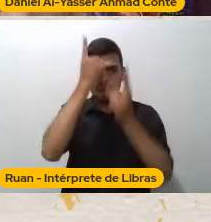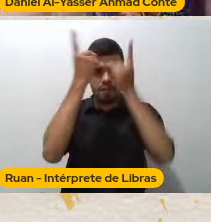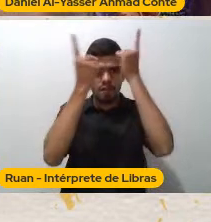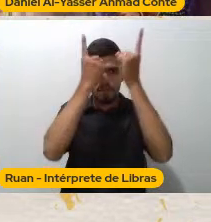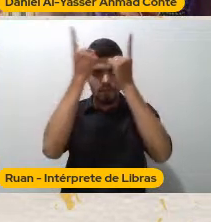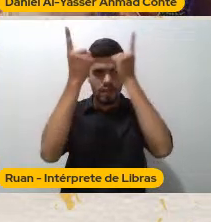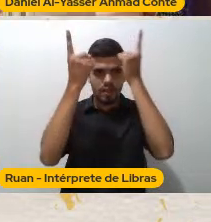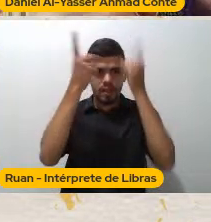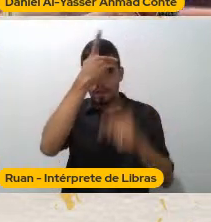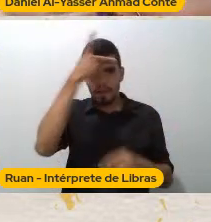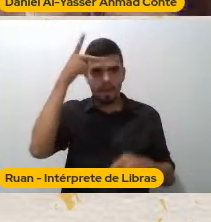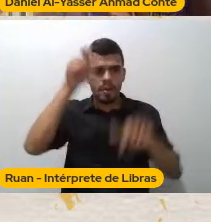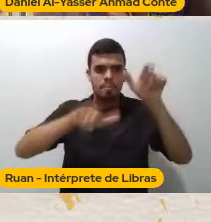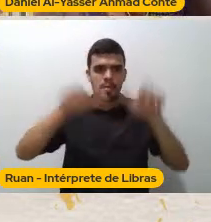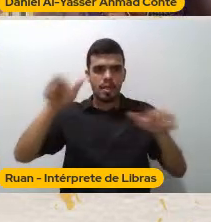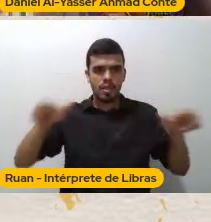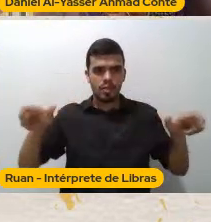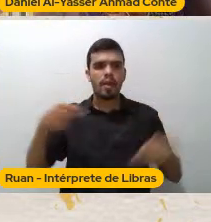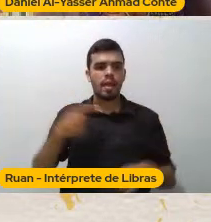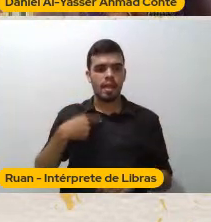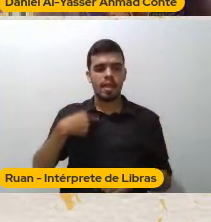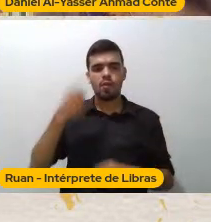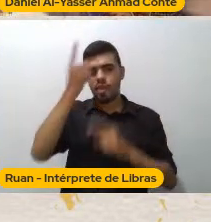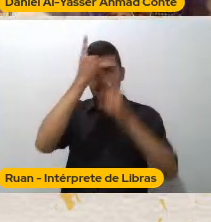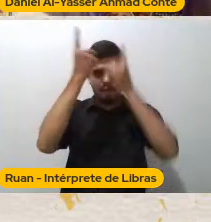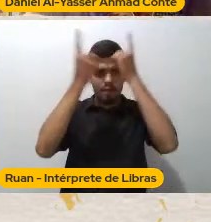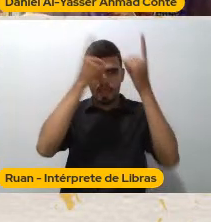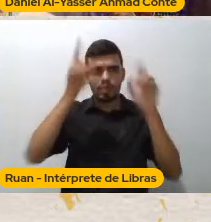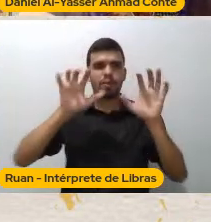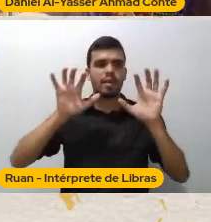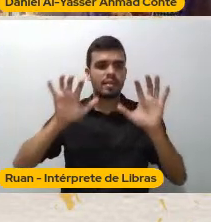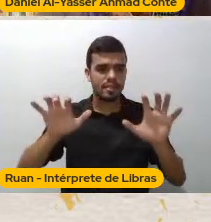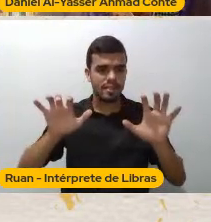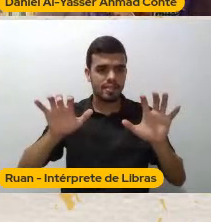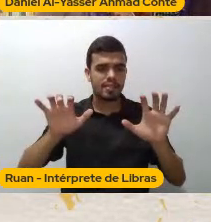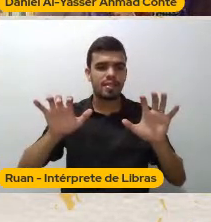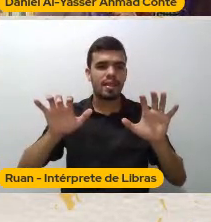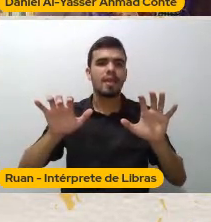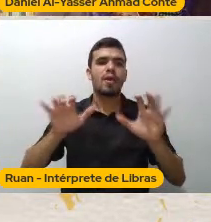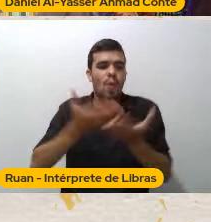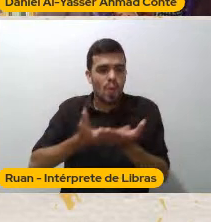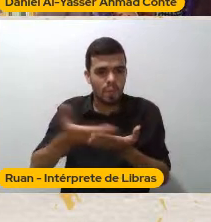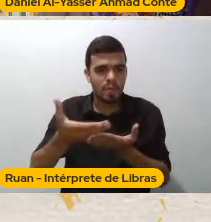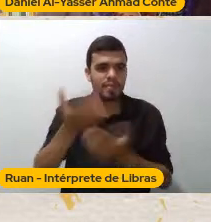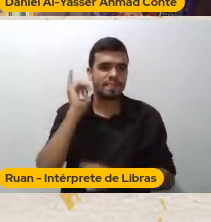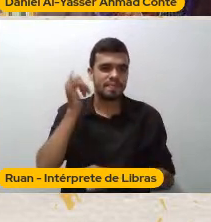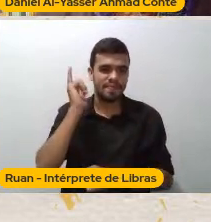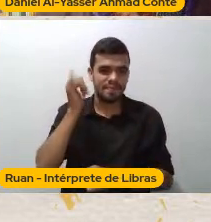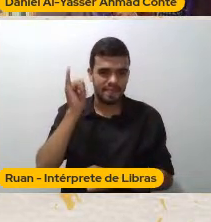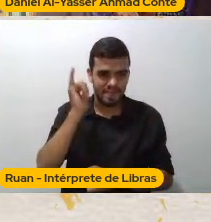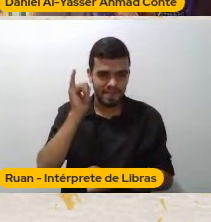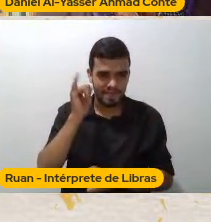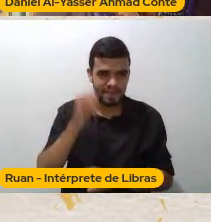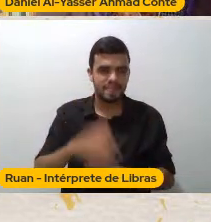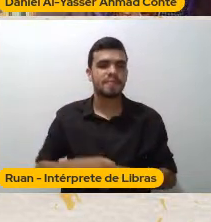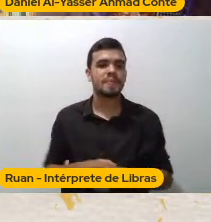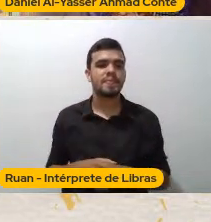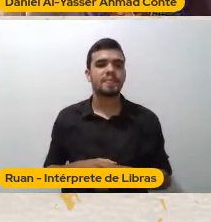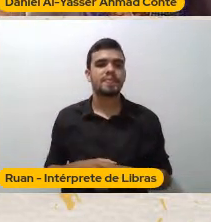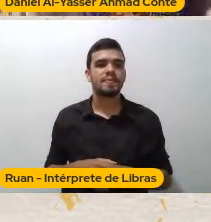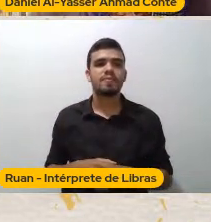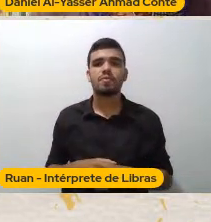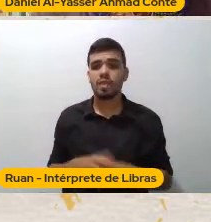inventado assim E ele começa A narrar a sua vida Então quer dizer Nós temos Uma narrativa Que nos foi imposta